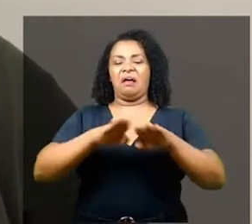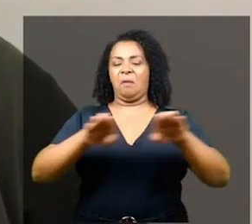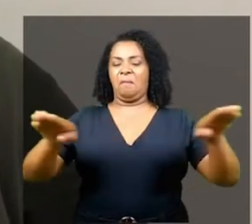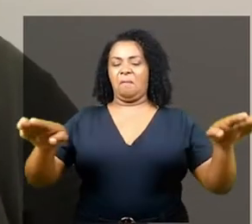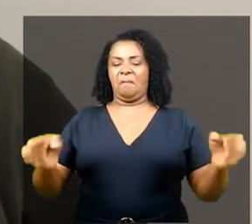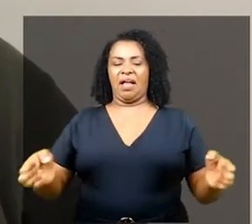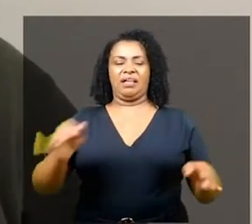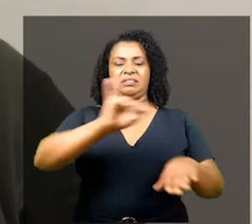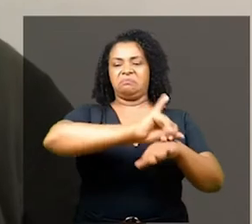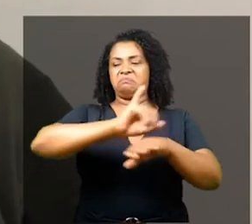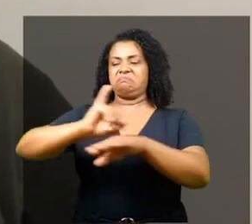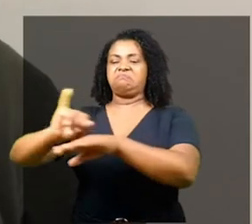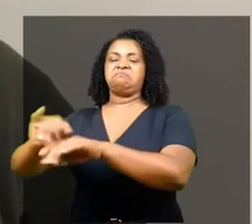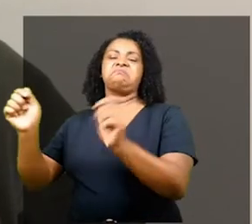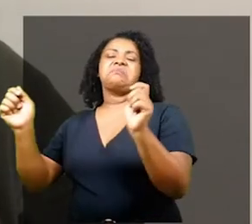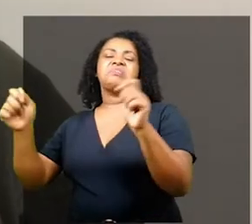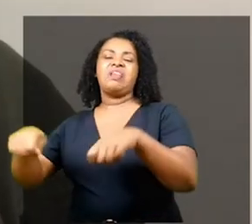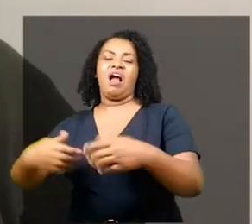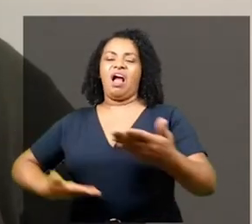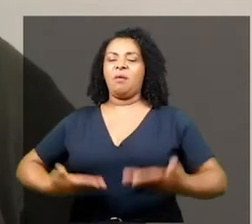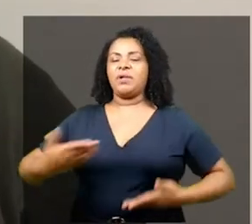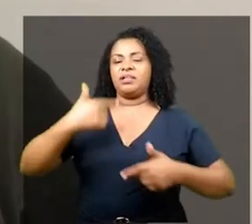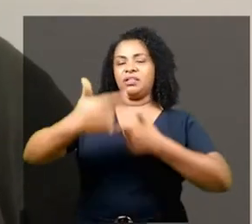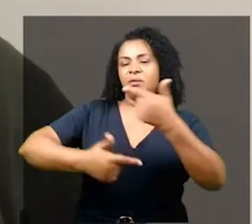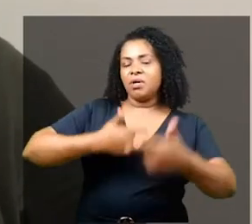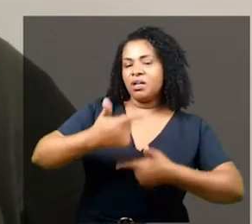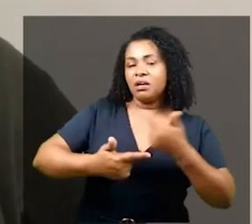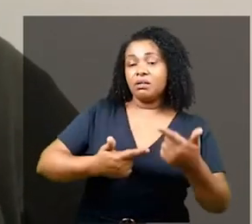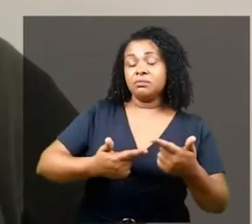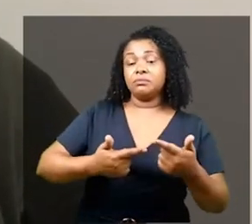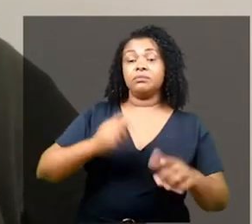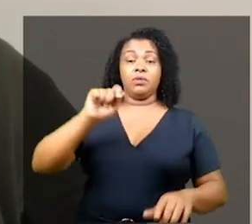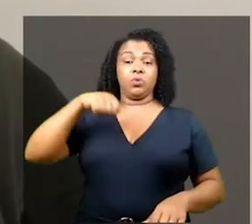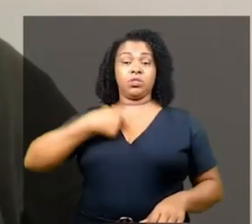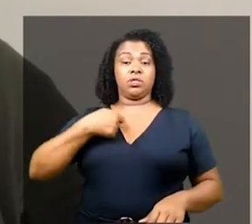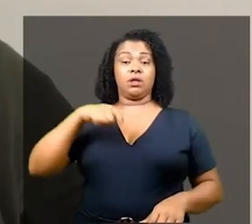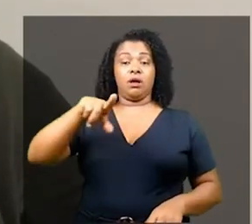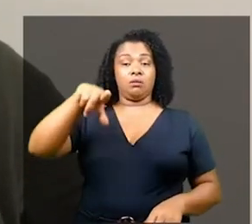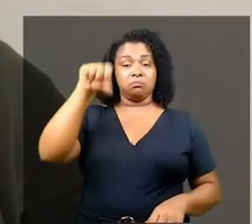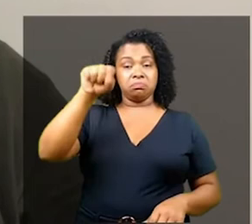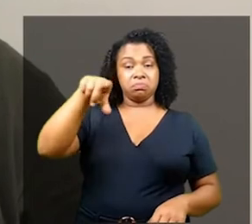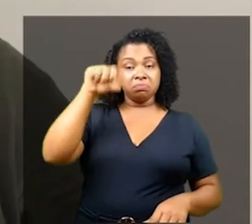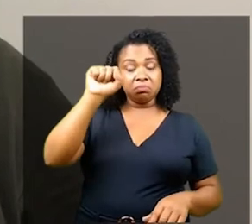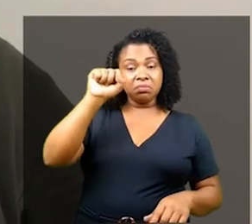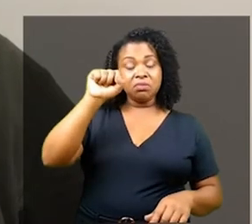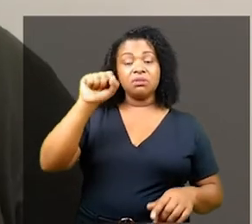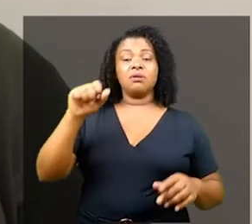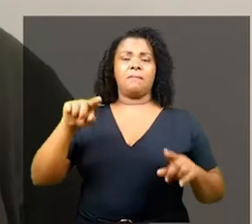Sobre lesbianidade eu não preciso falar, a heteronormatividade compulsiva